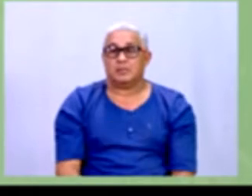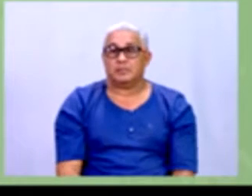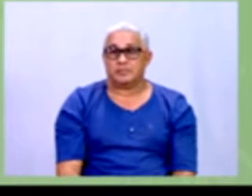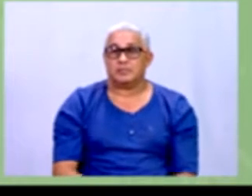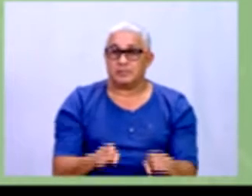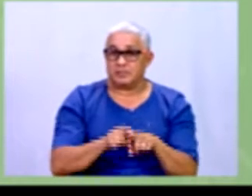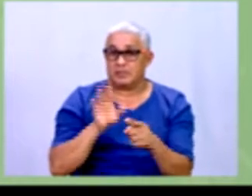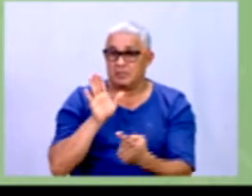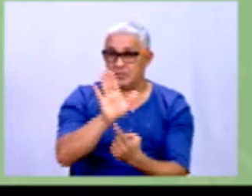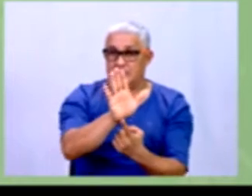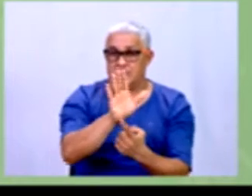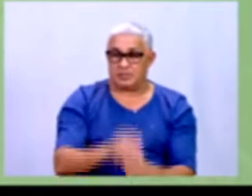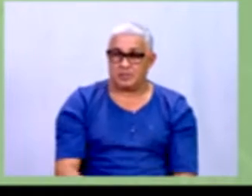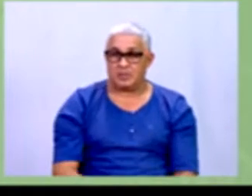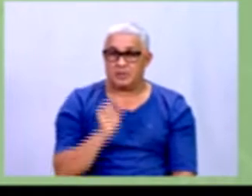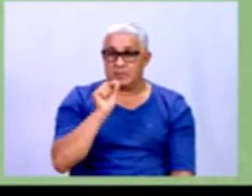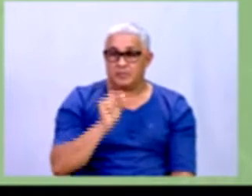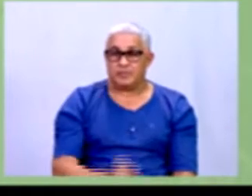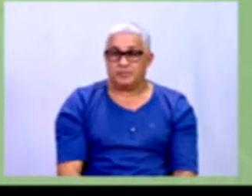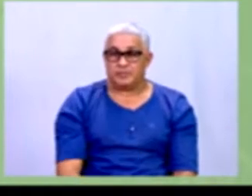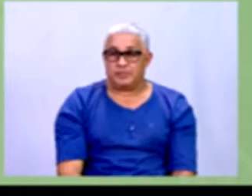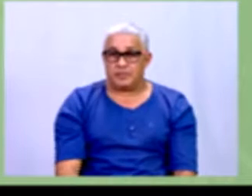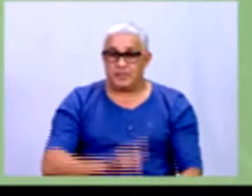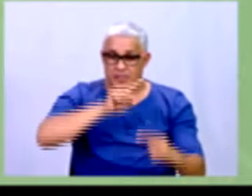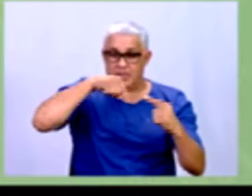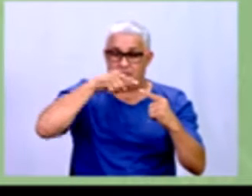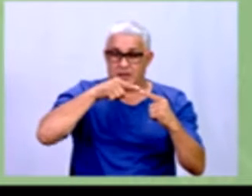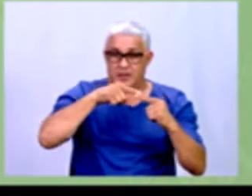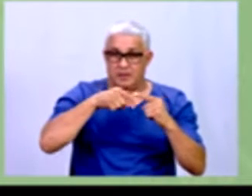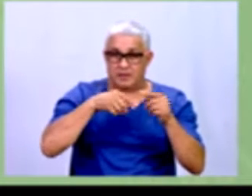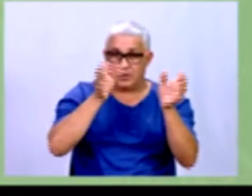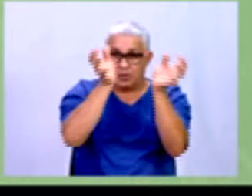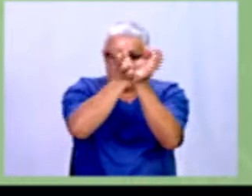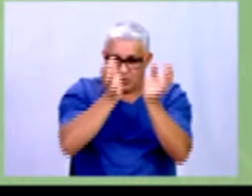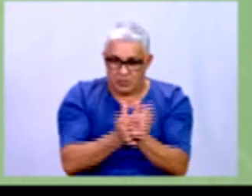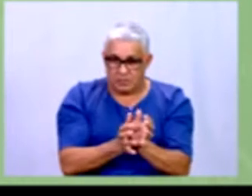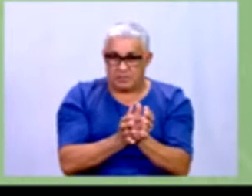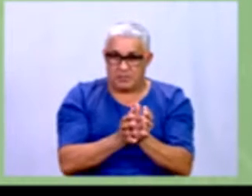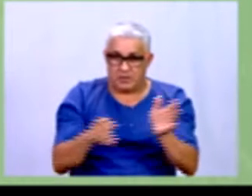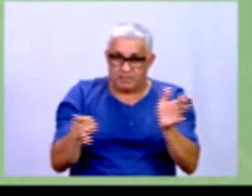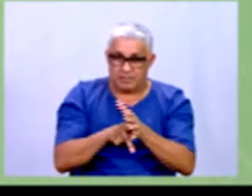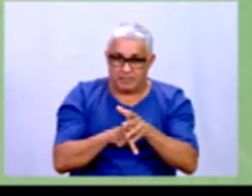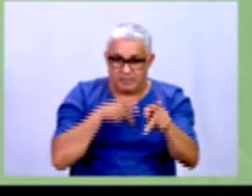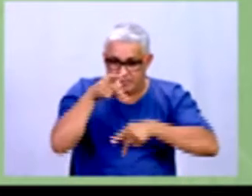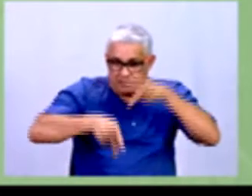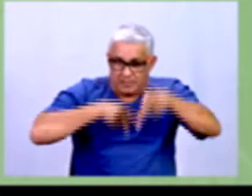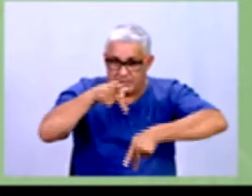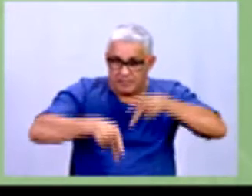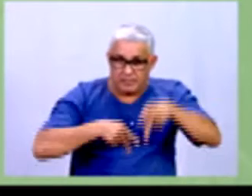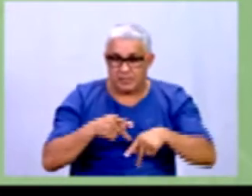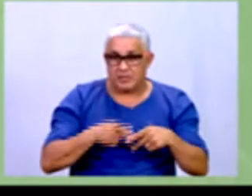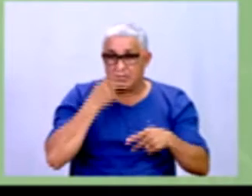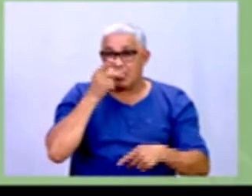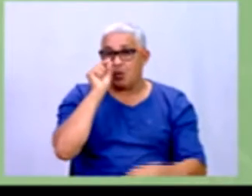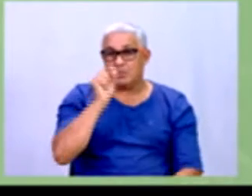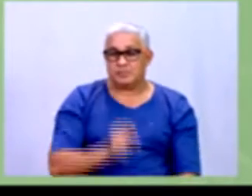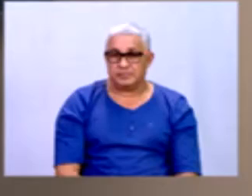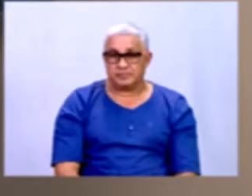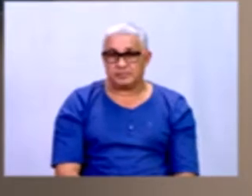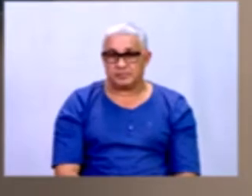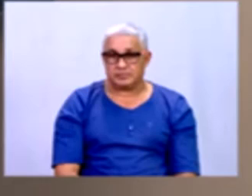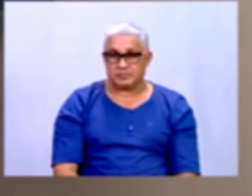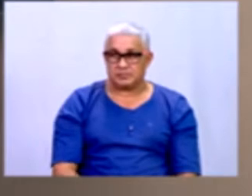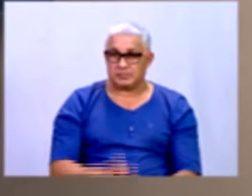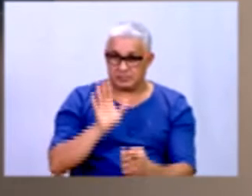E a amostra, consiste no subgrupo de uma população. a gente vai falar bastante sobre a